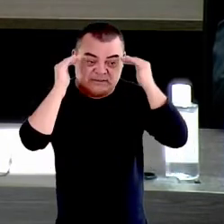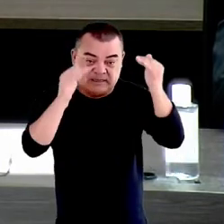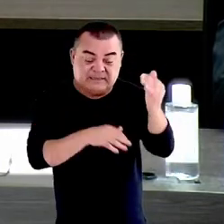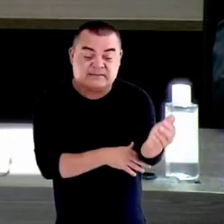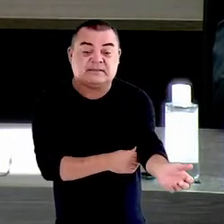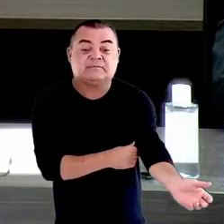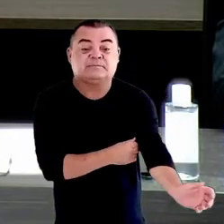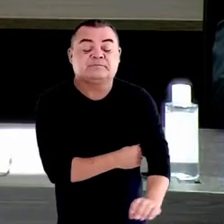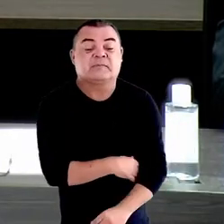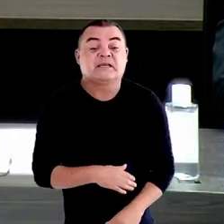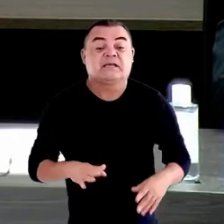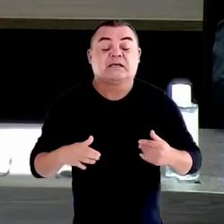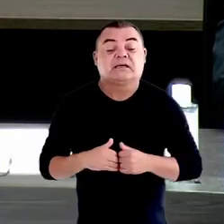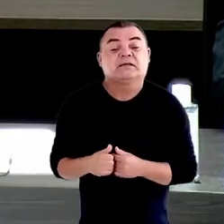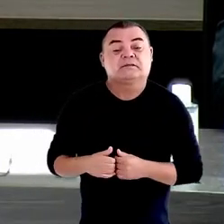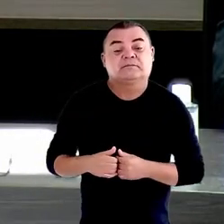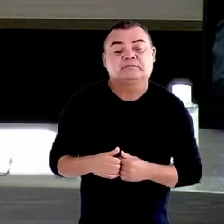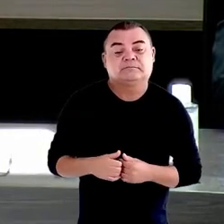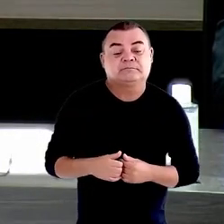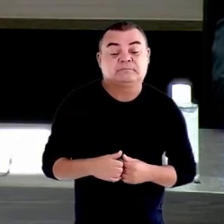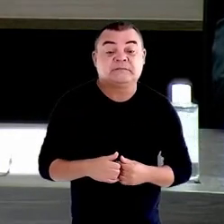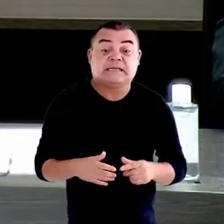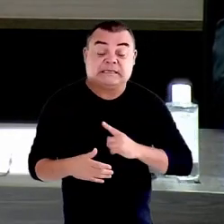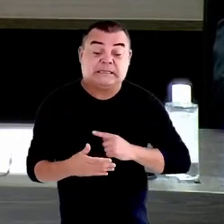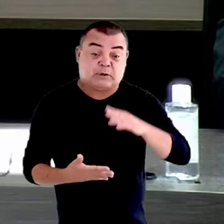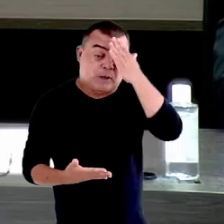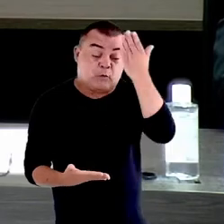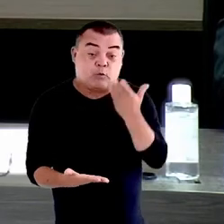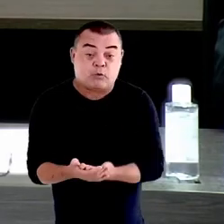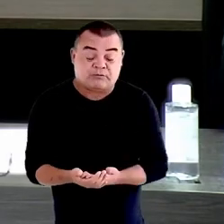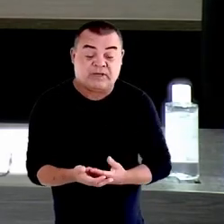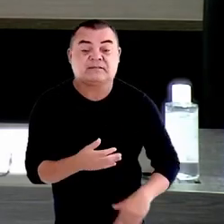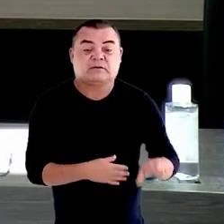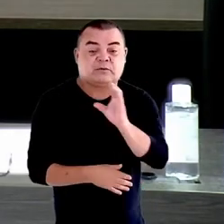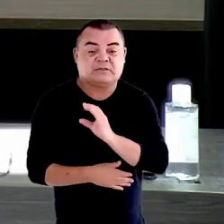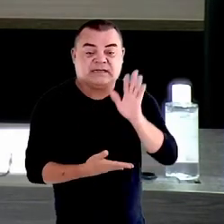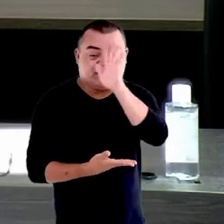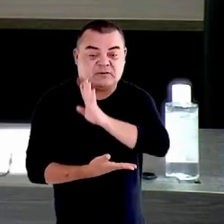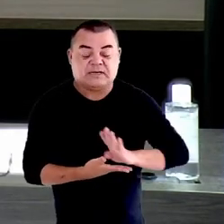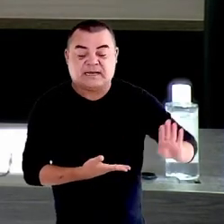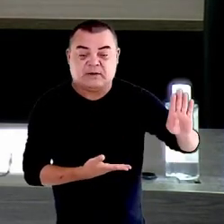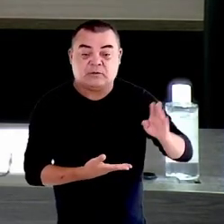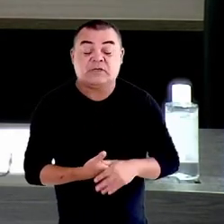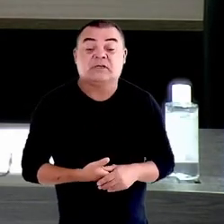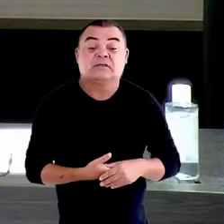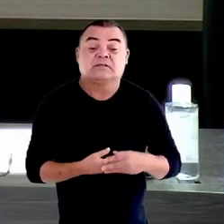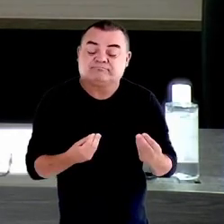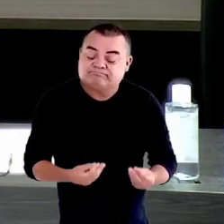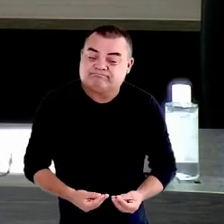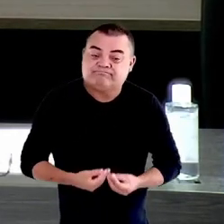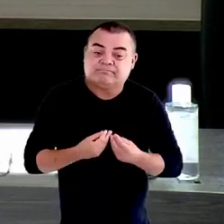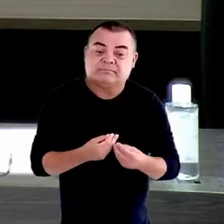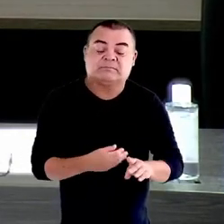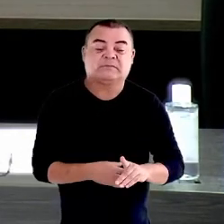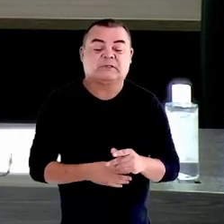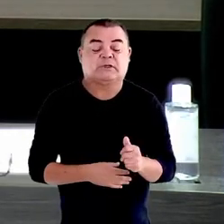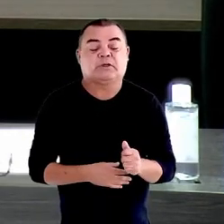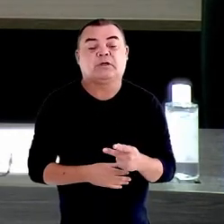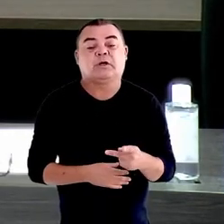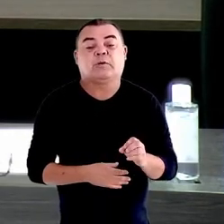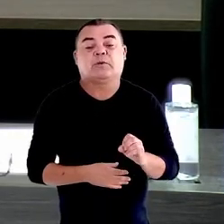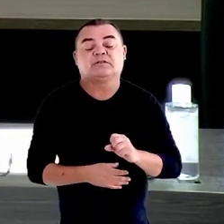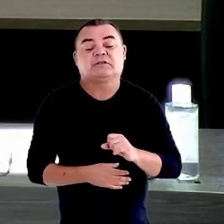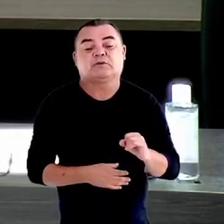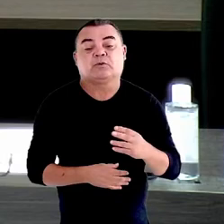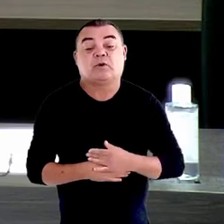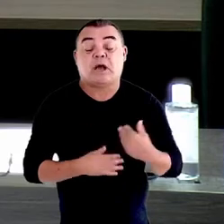a que honrem a confiança que o Conselho Nacional lhes depositou ao participarem deste grupo.